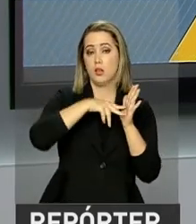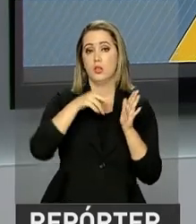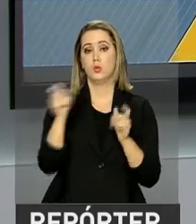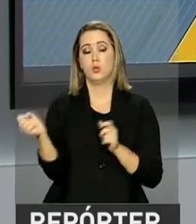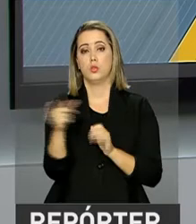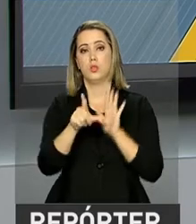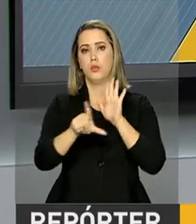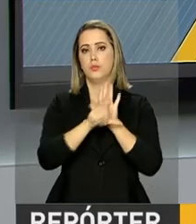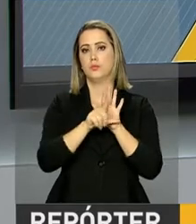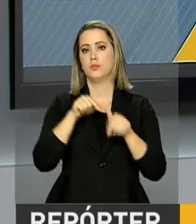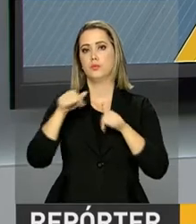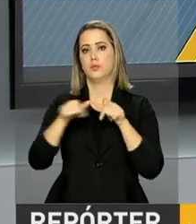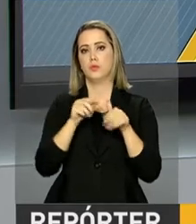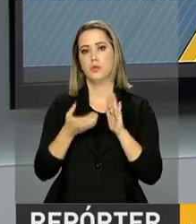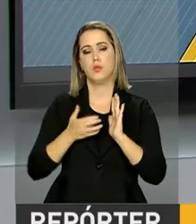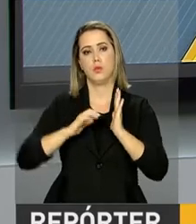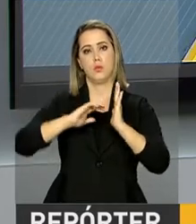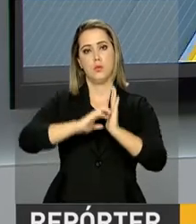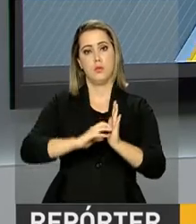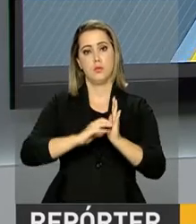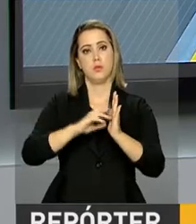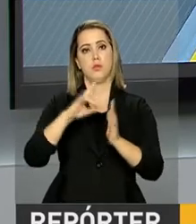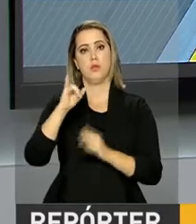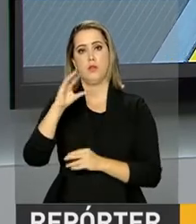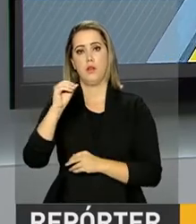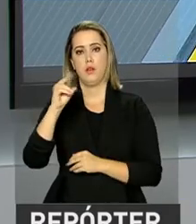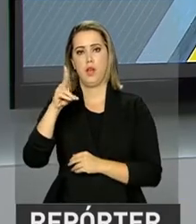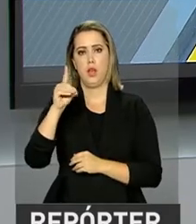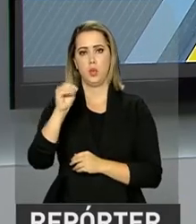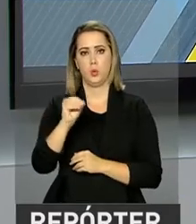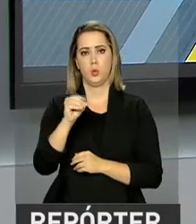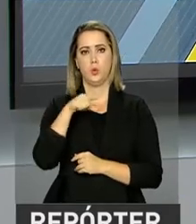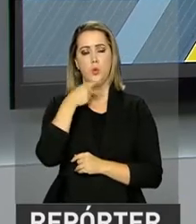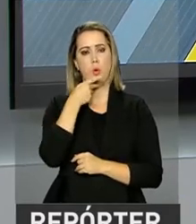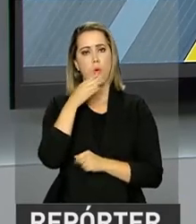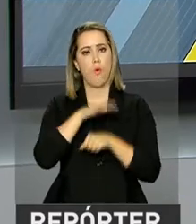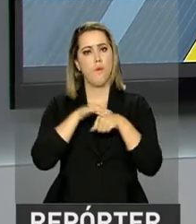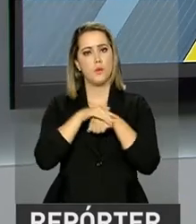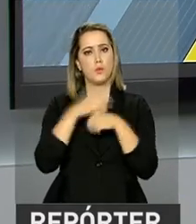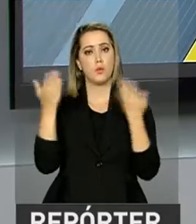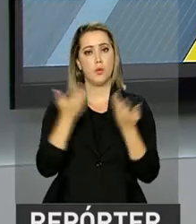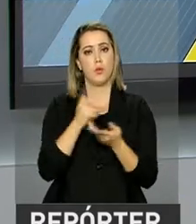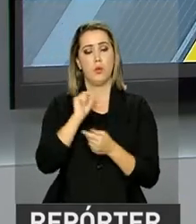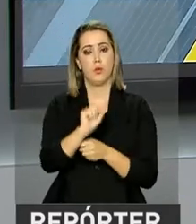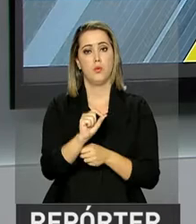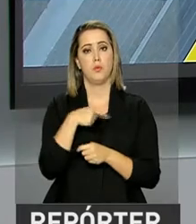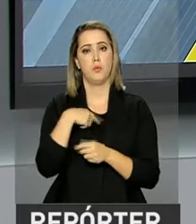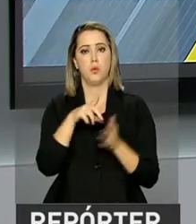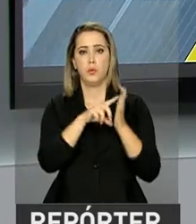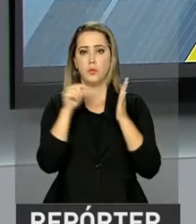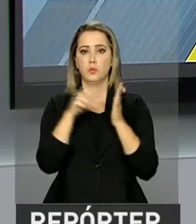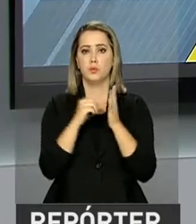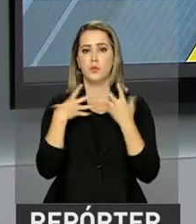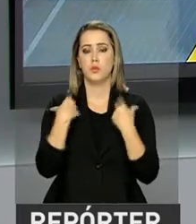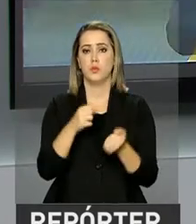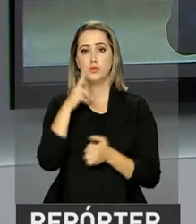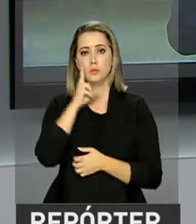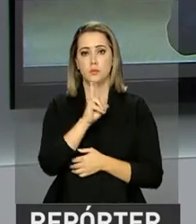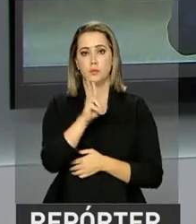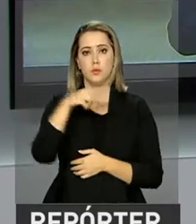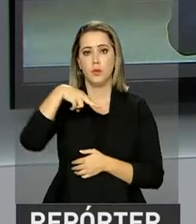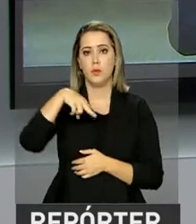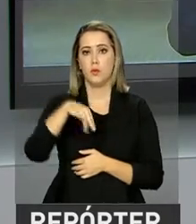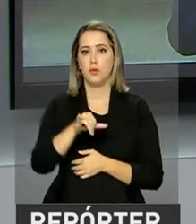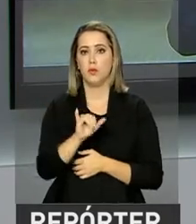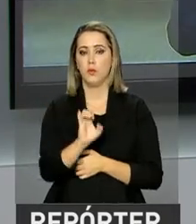trabalhista no Senado, Ricardo Ferraz, conversou com os jornalistas agora há pouco no Palácio do Planalto e a gente vai para lá agora